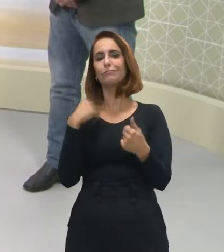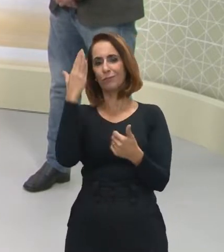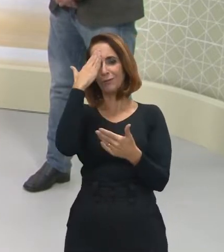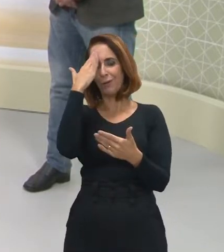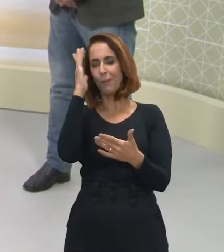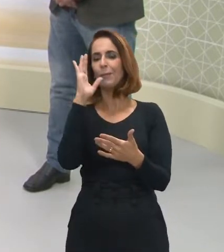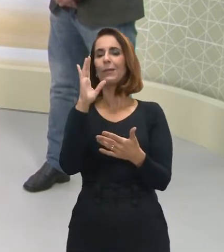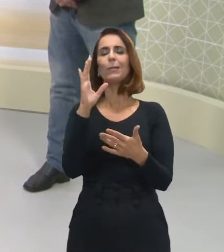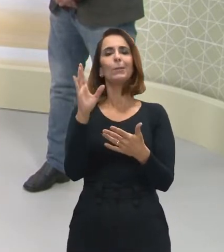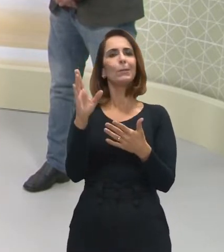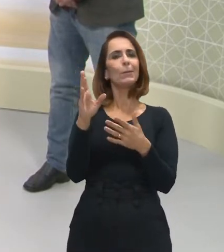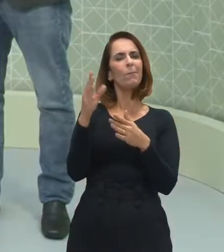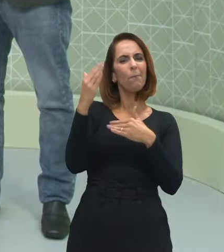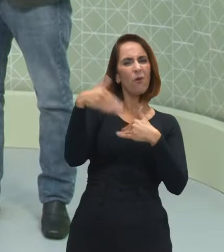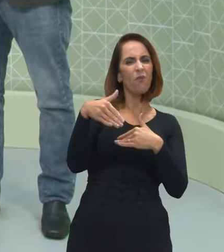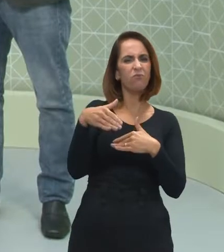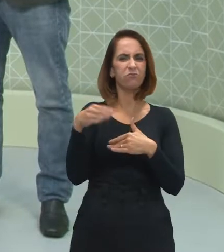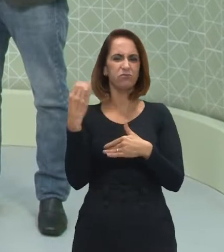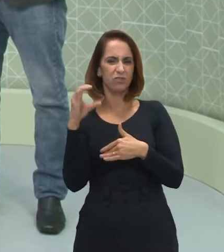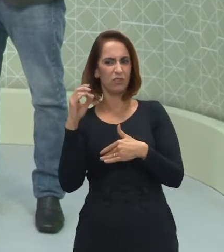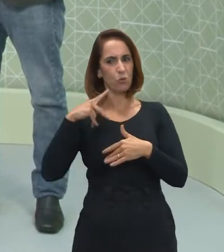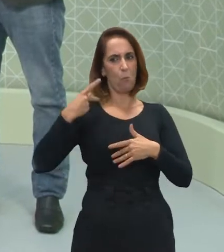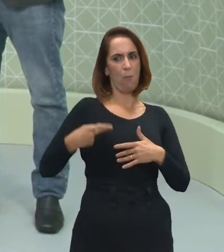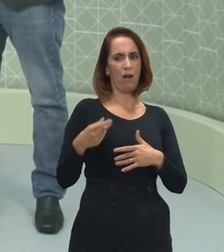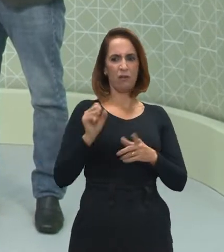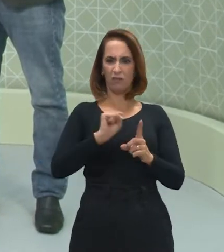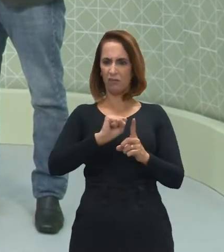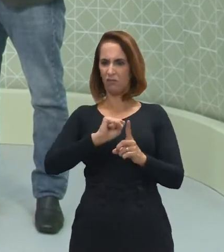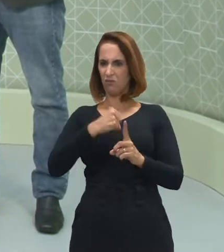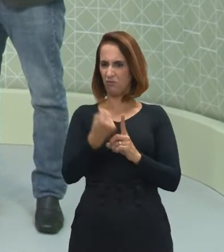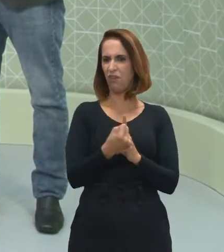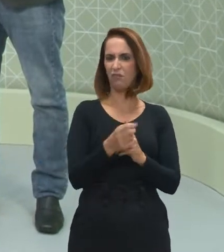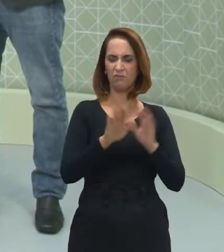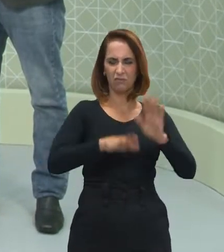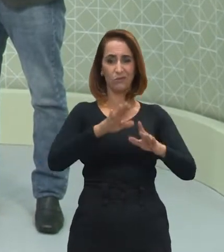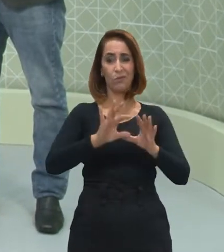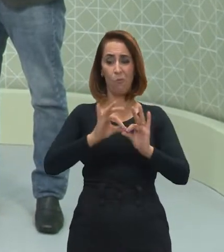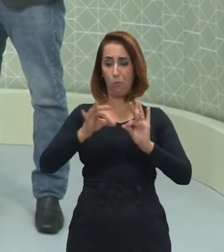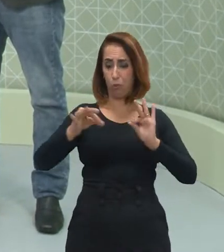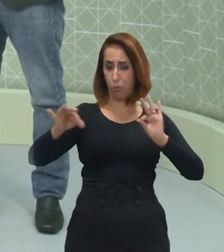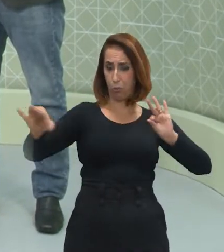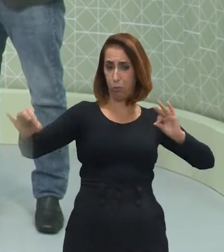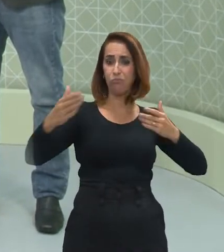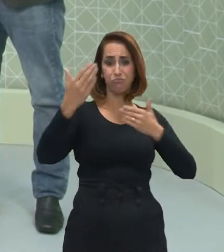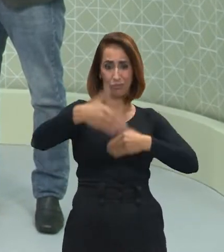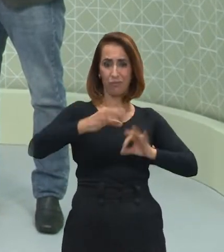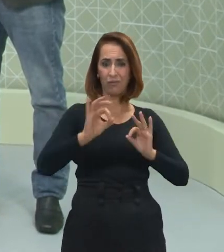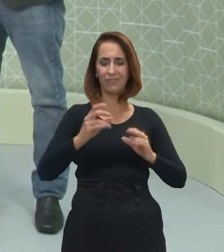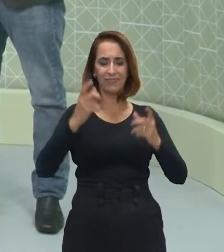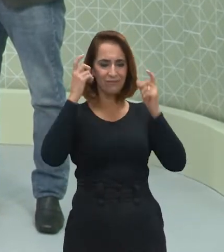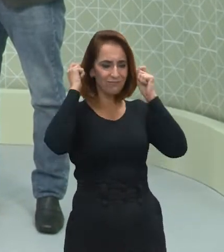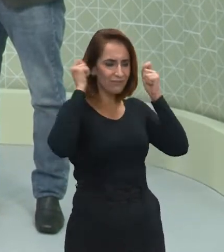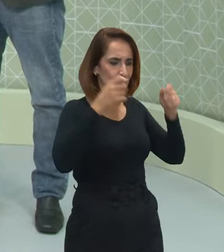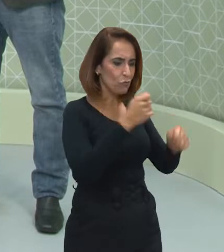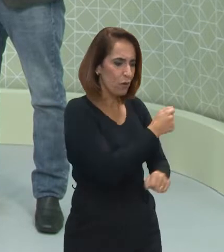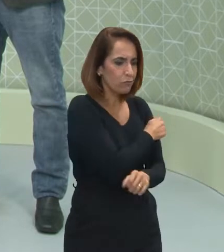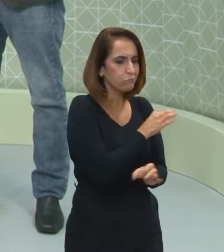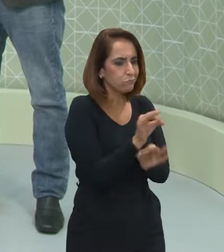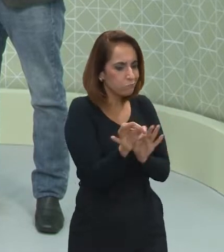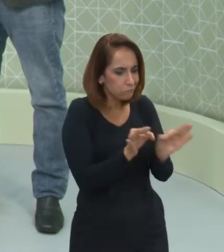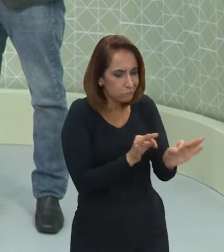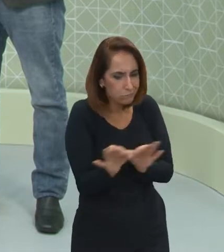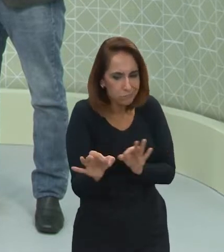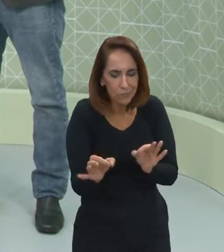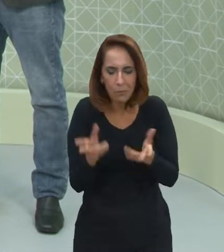que as provas de Ciências Humanas, Ciências Sociais, elas são provas muitas vezes extensas, que exigem do aluno que ele se prepare